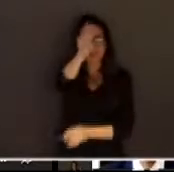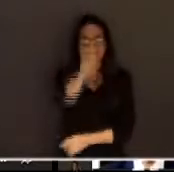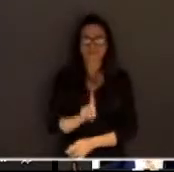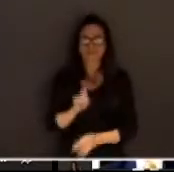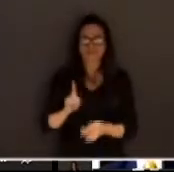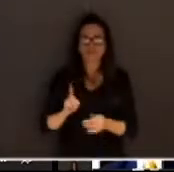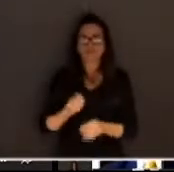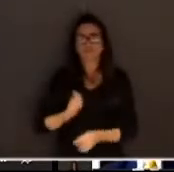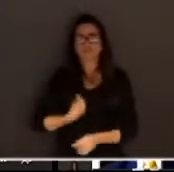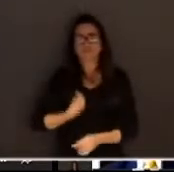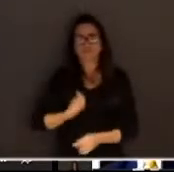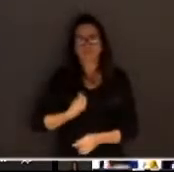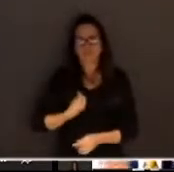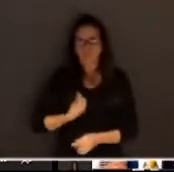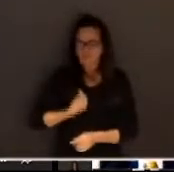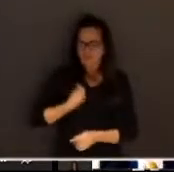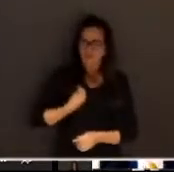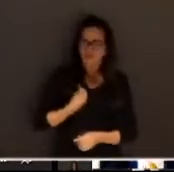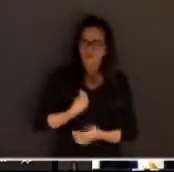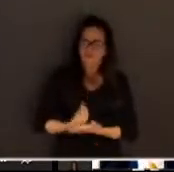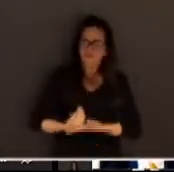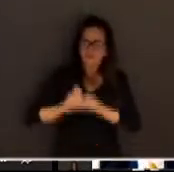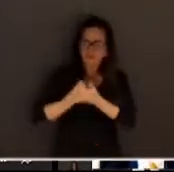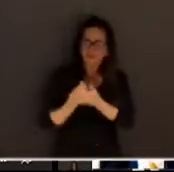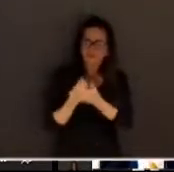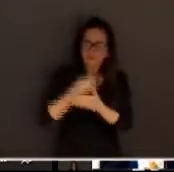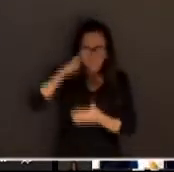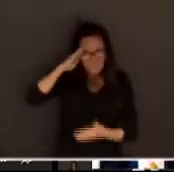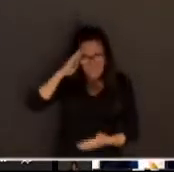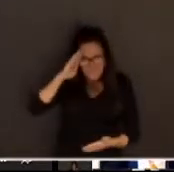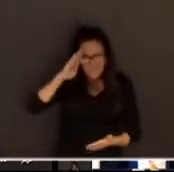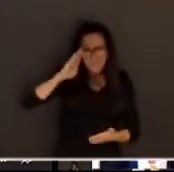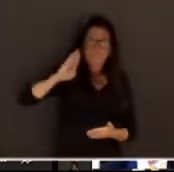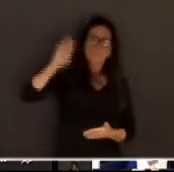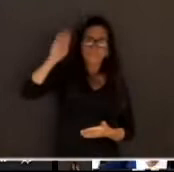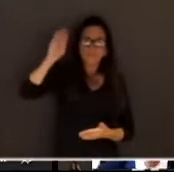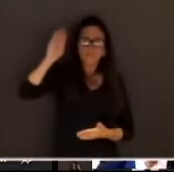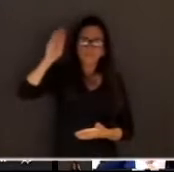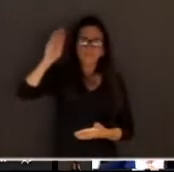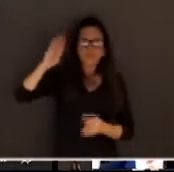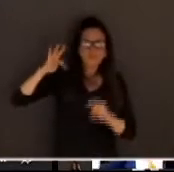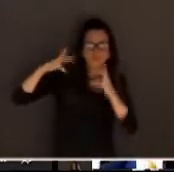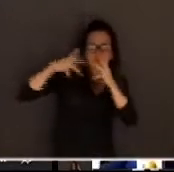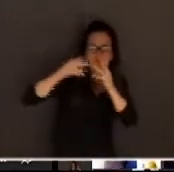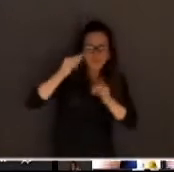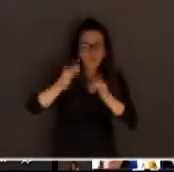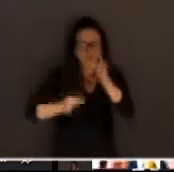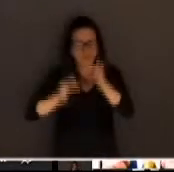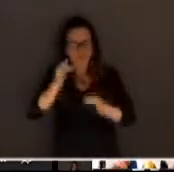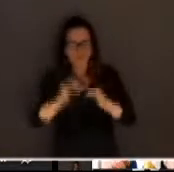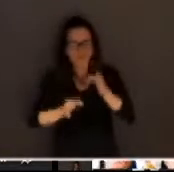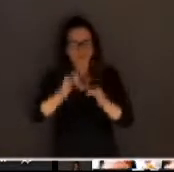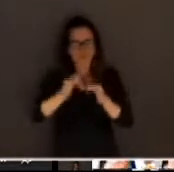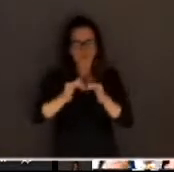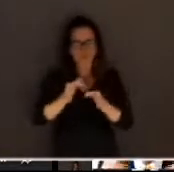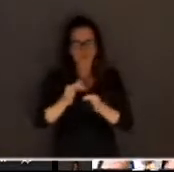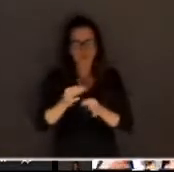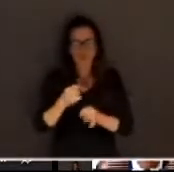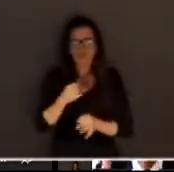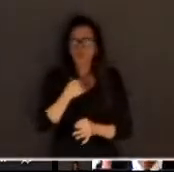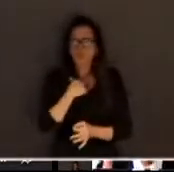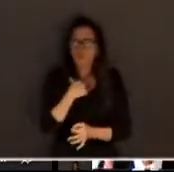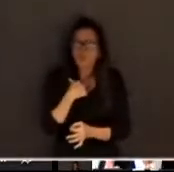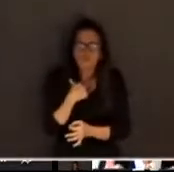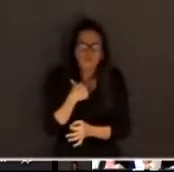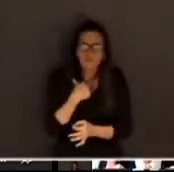humana a vida é a pedra angular de todo o edifício jurídico não podemos nos esquecer então